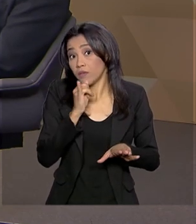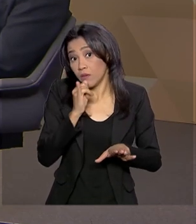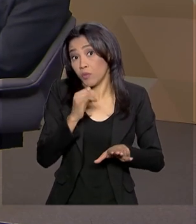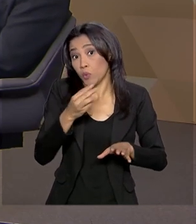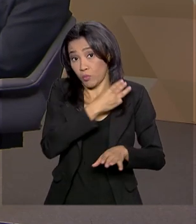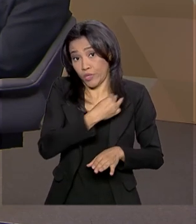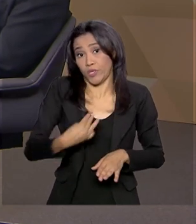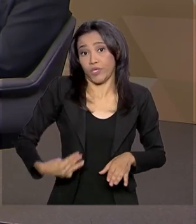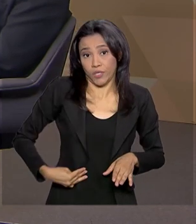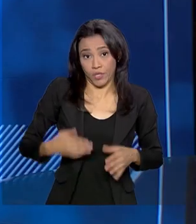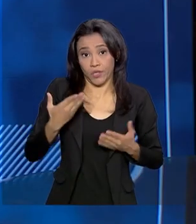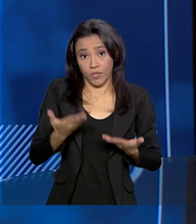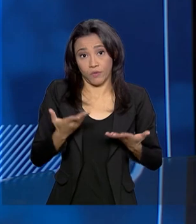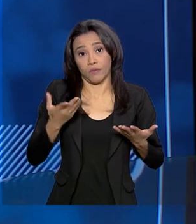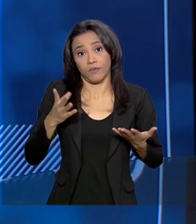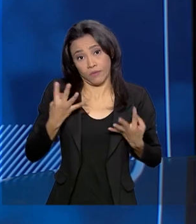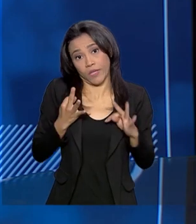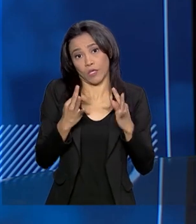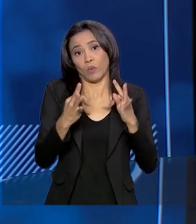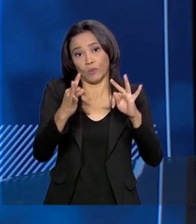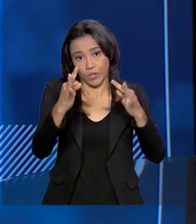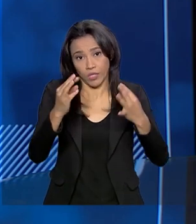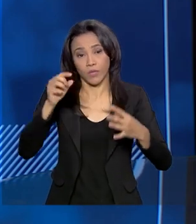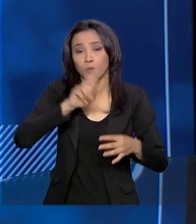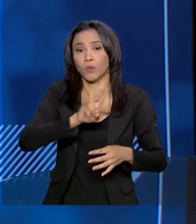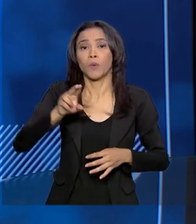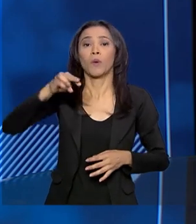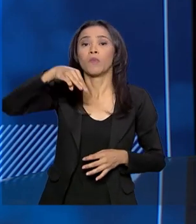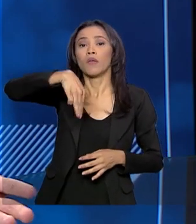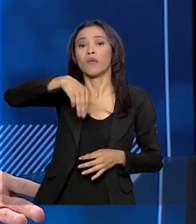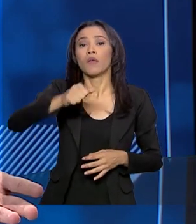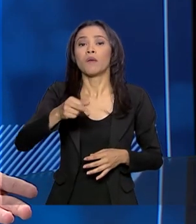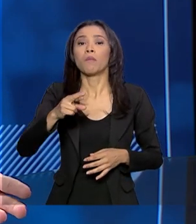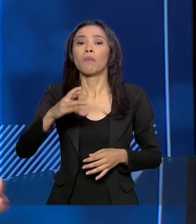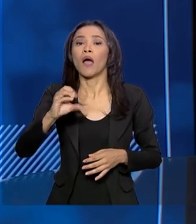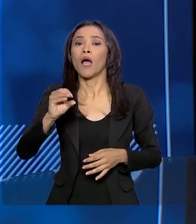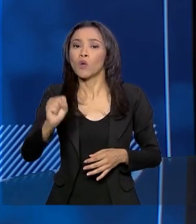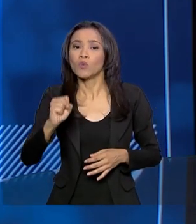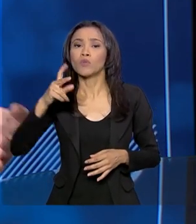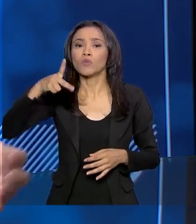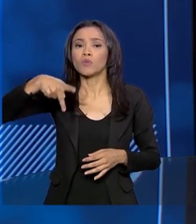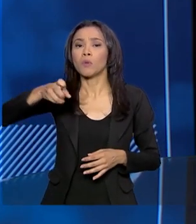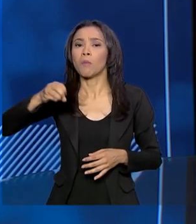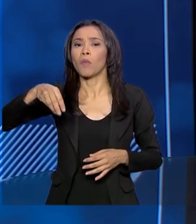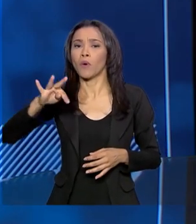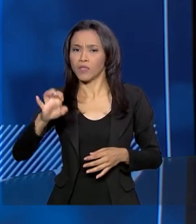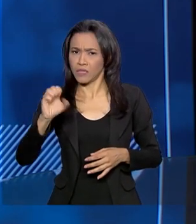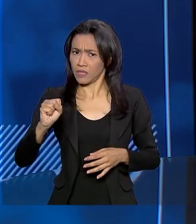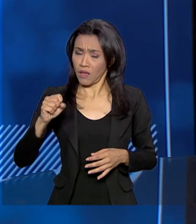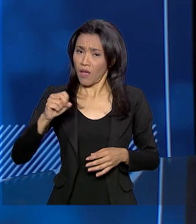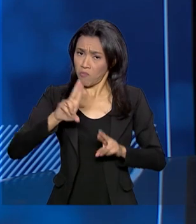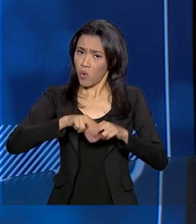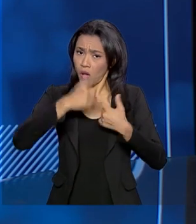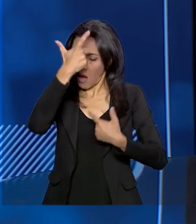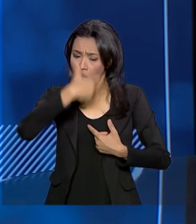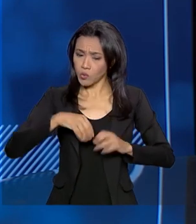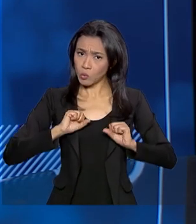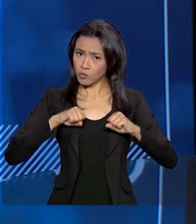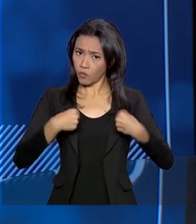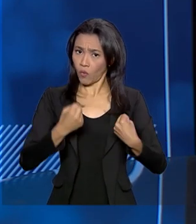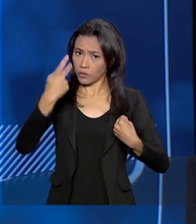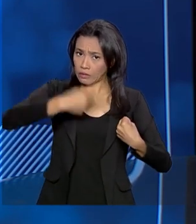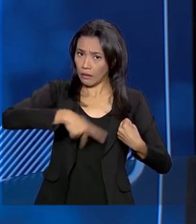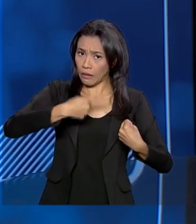da Ciência, Tecnologia, Inovações e Comunicações, o Marcos Pontes. Foi muito do esforço dele, ele viveu nos Estados Unidos, trabalhou lá